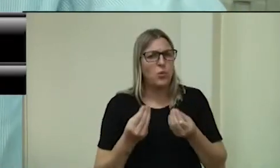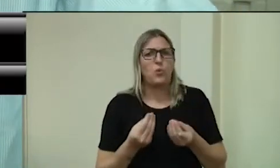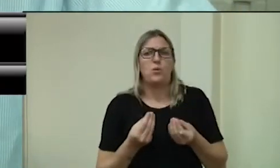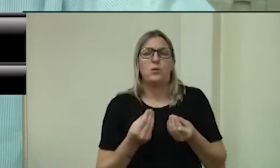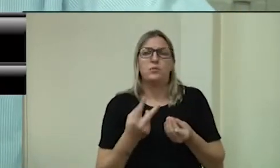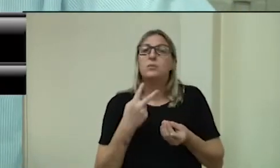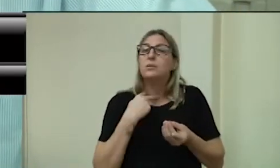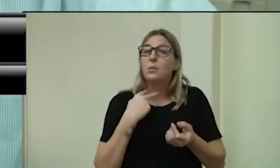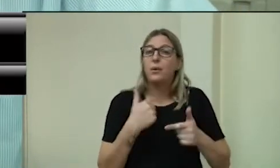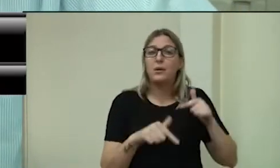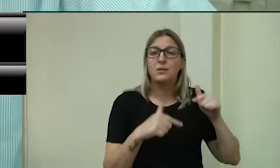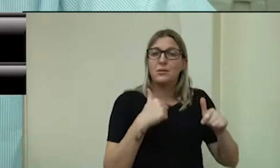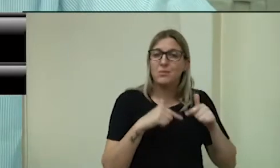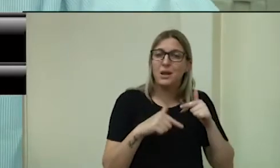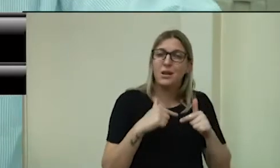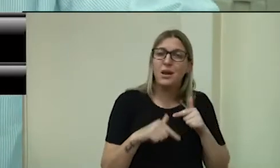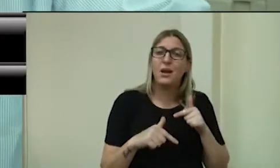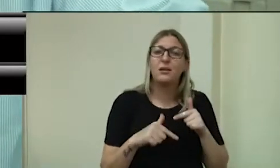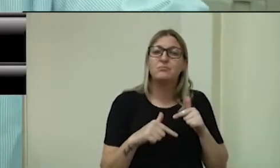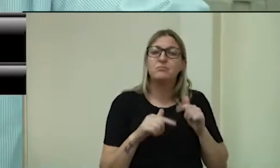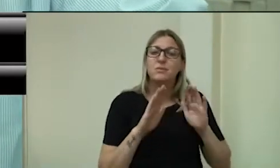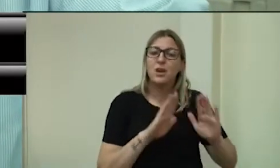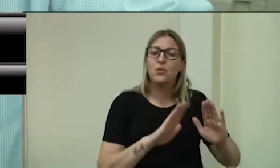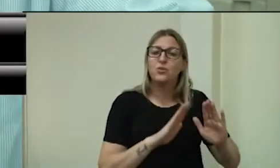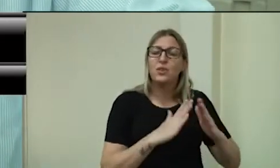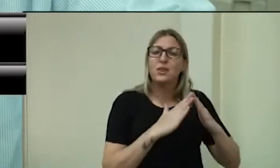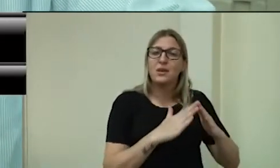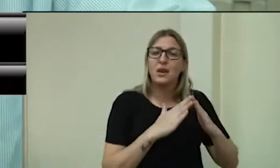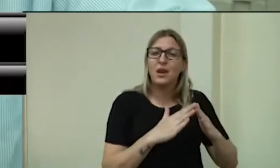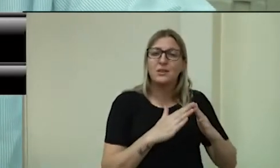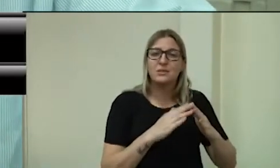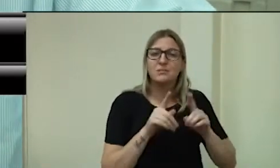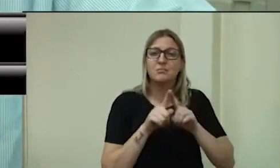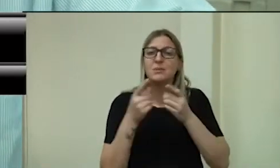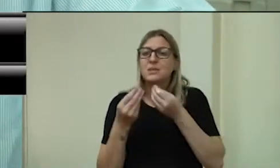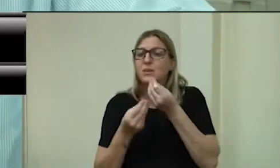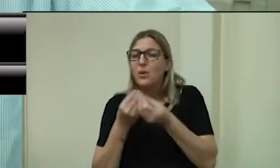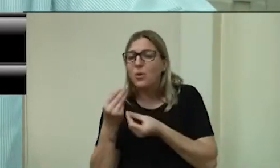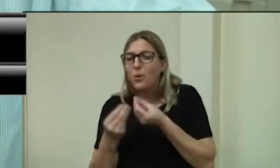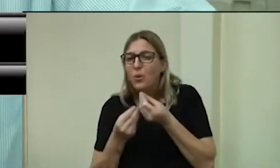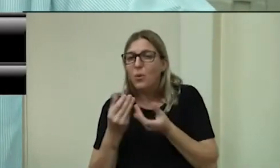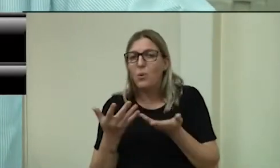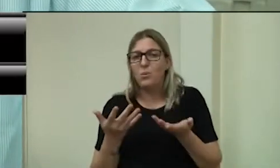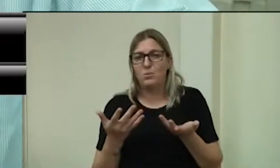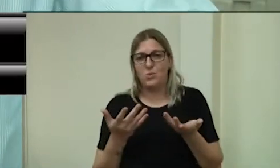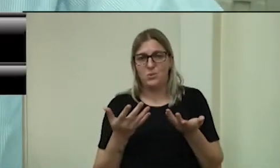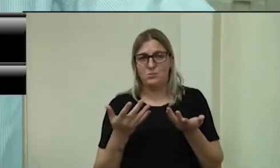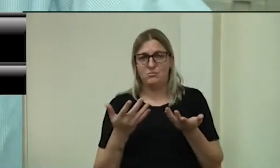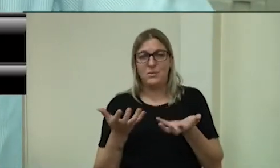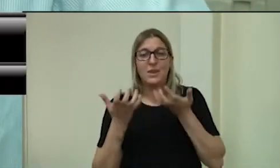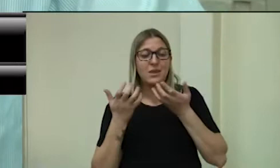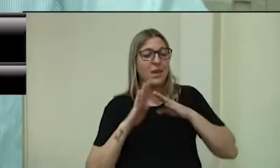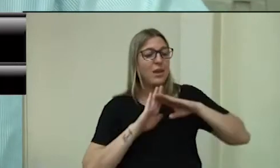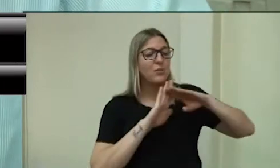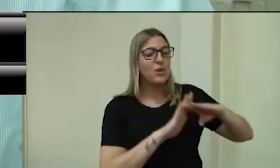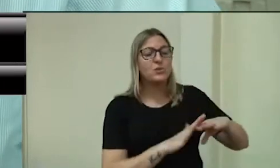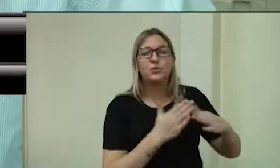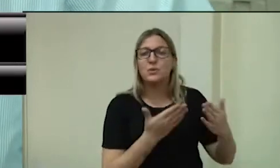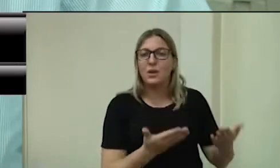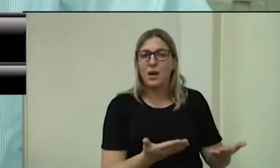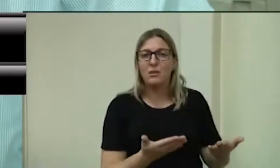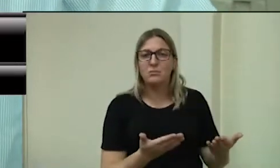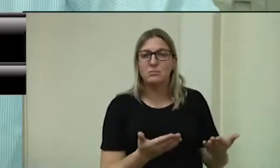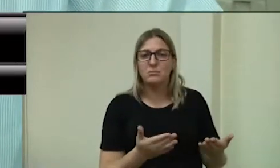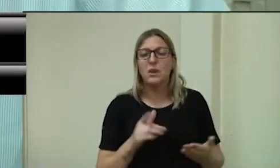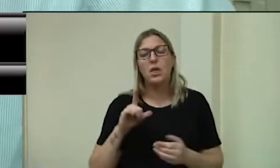que não pode trabalhar, fique em casa, mas que fique em casa, mas que é que vai dar dinheiro, tem muita gente aposentada, aposentada,